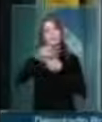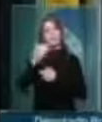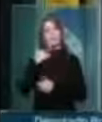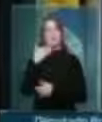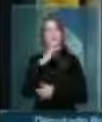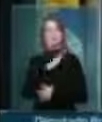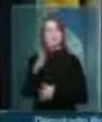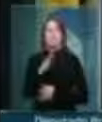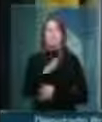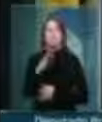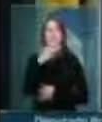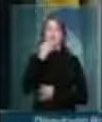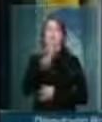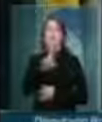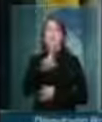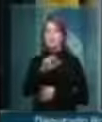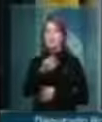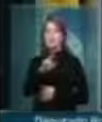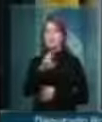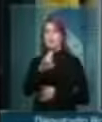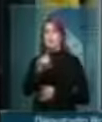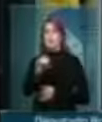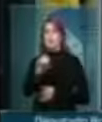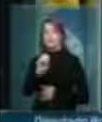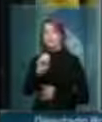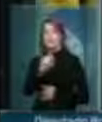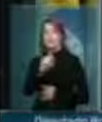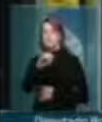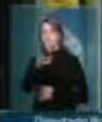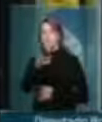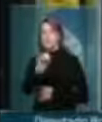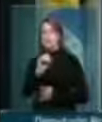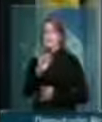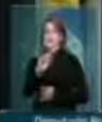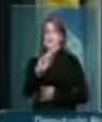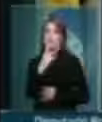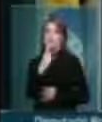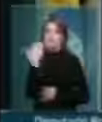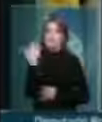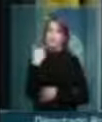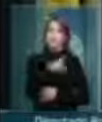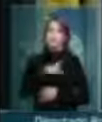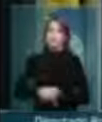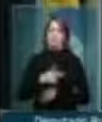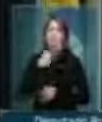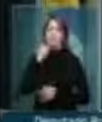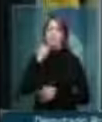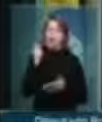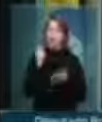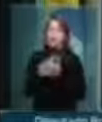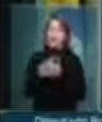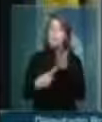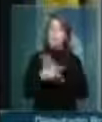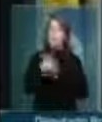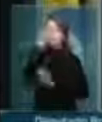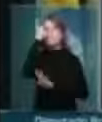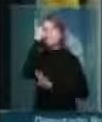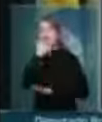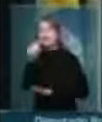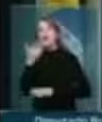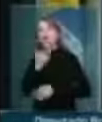Brasil, o senhor Ricardo Sérgio, no governo Fernando Henrique Cardoso, que comprou, adquiriu através de laranjas